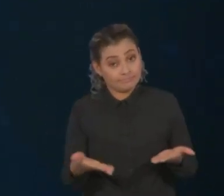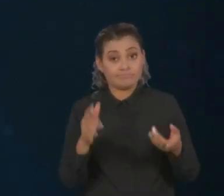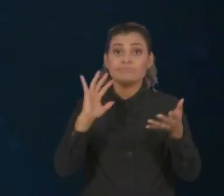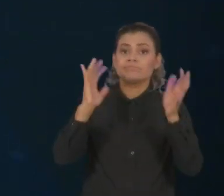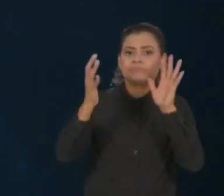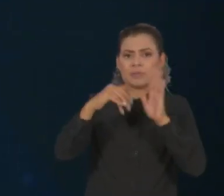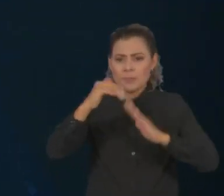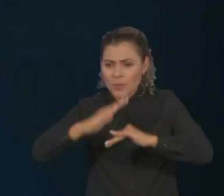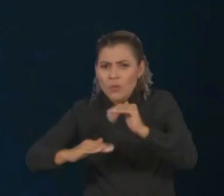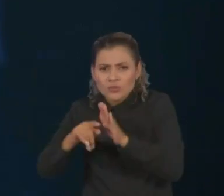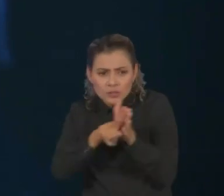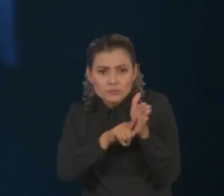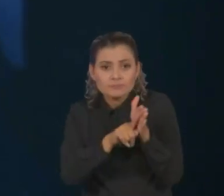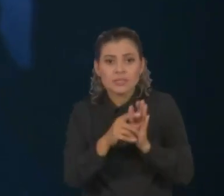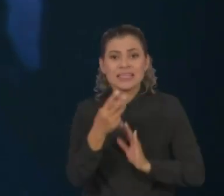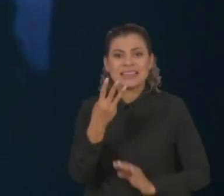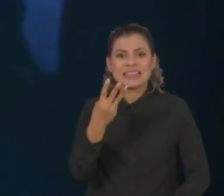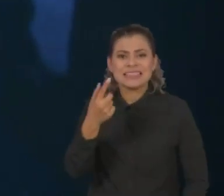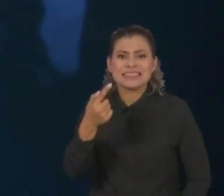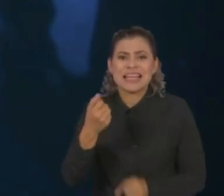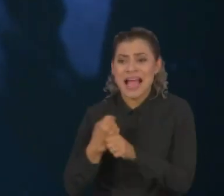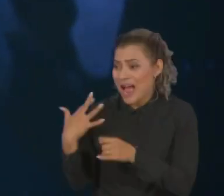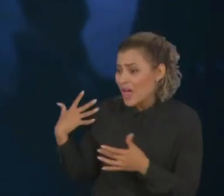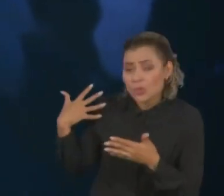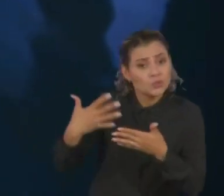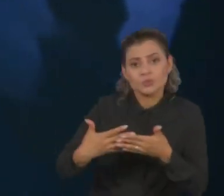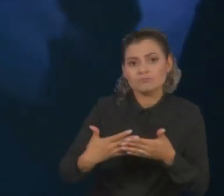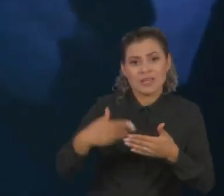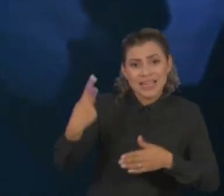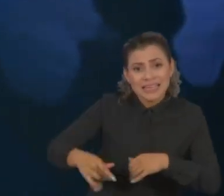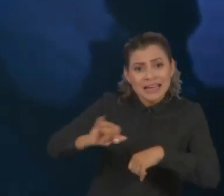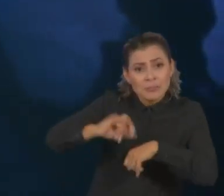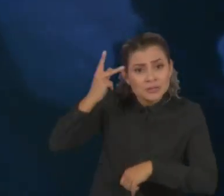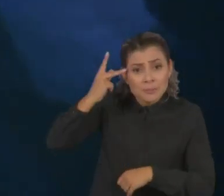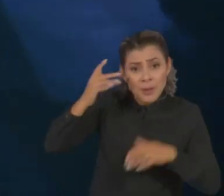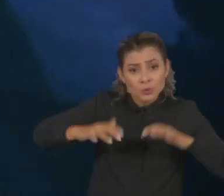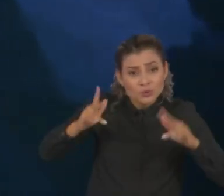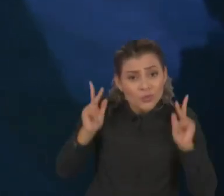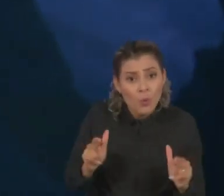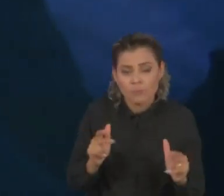Meteorologistas dizem que há 37 anos não chovia tanto na capital paulista.